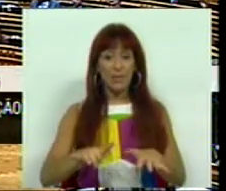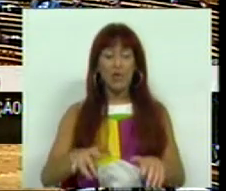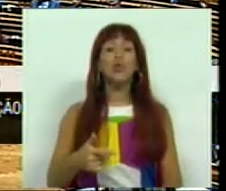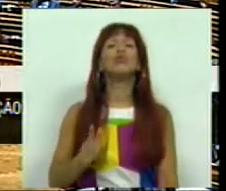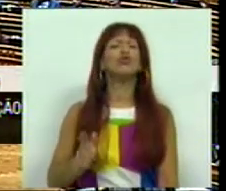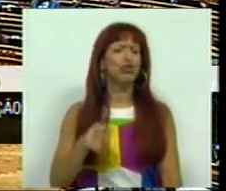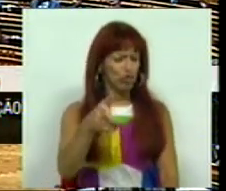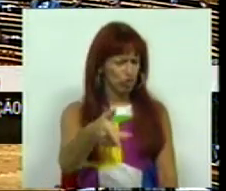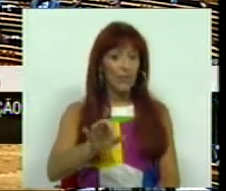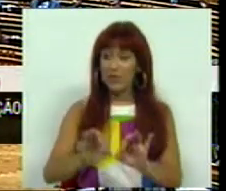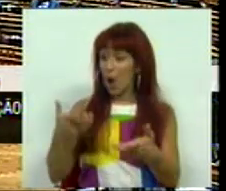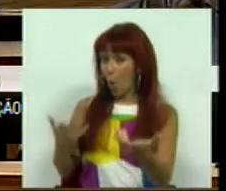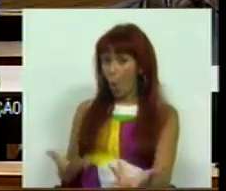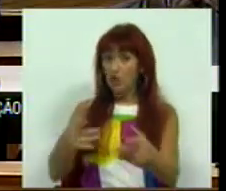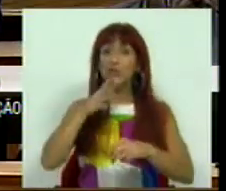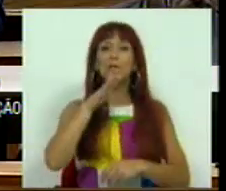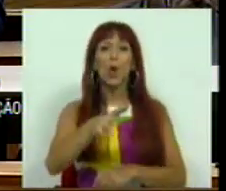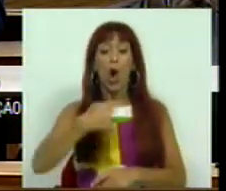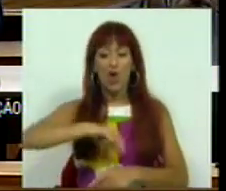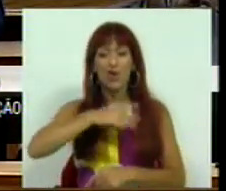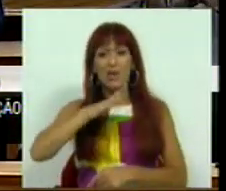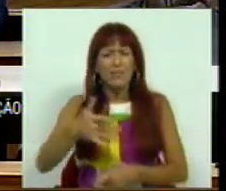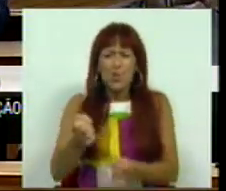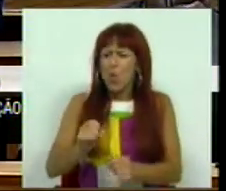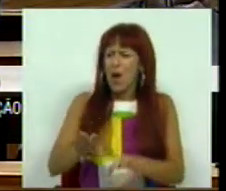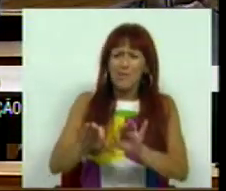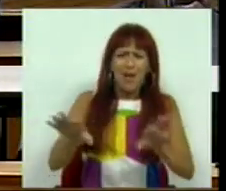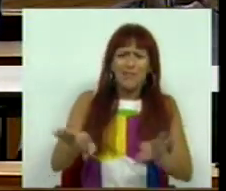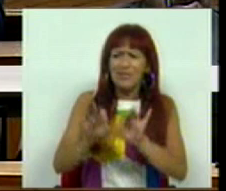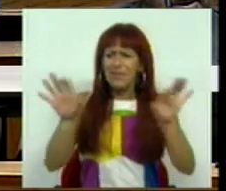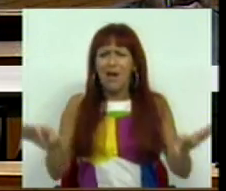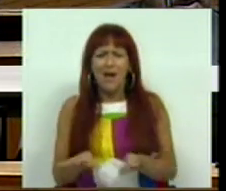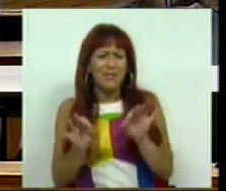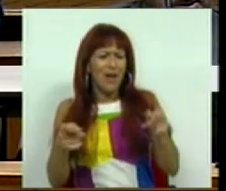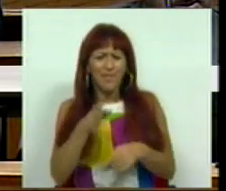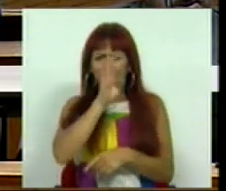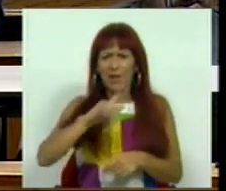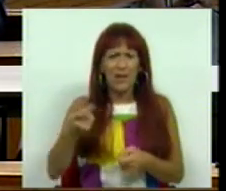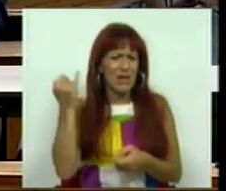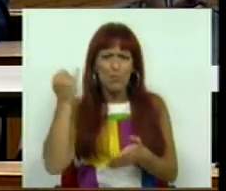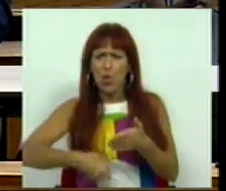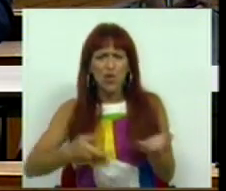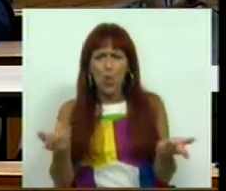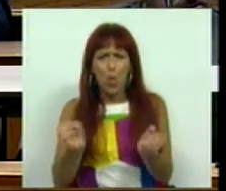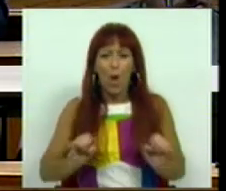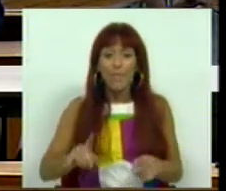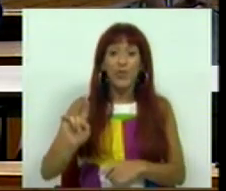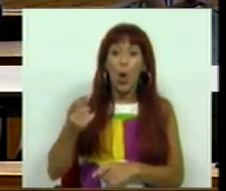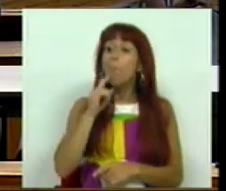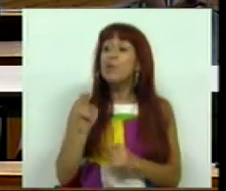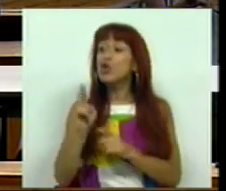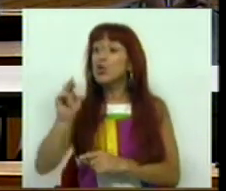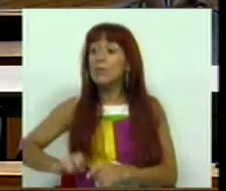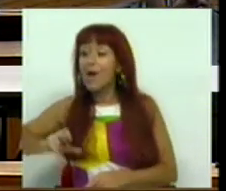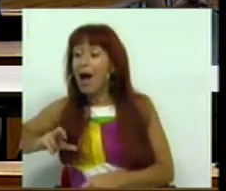E já aí, como hoje, dissemos que não havia igualdades na aplicação deste imposto se os juros de